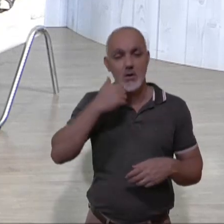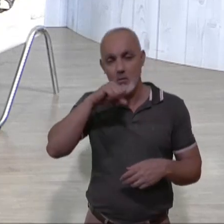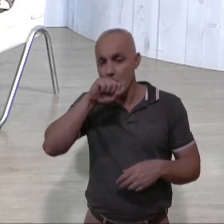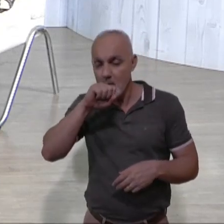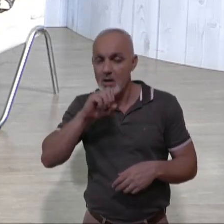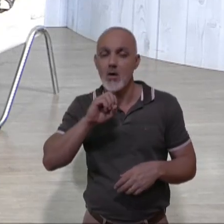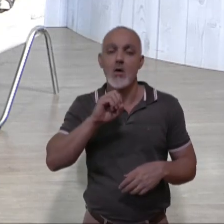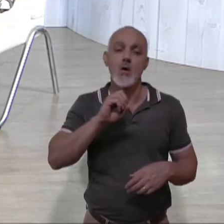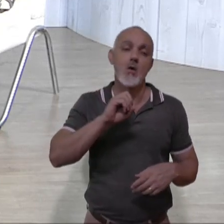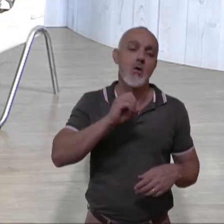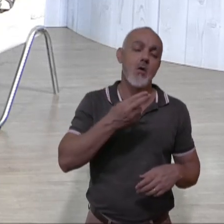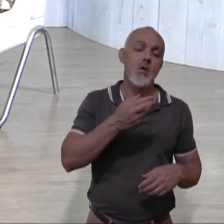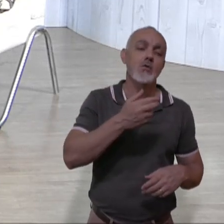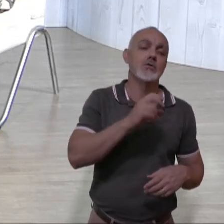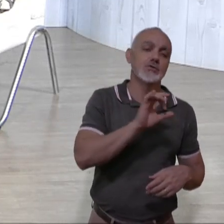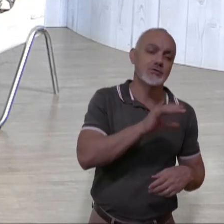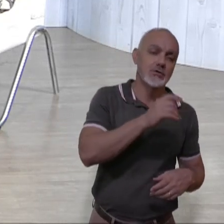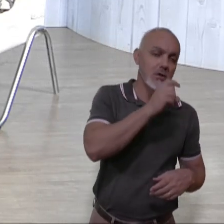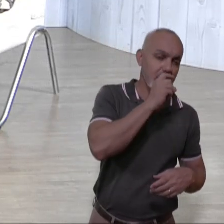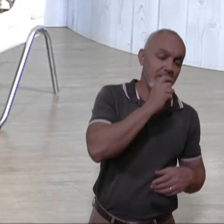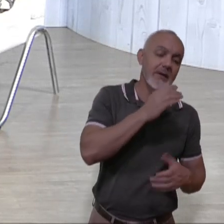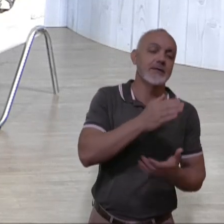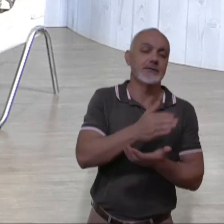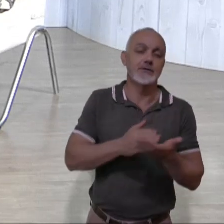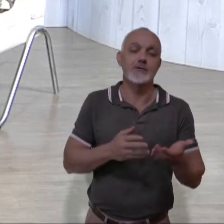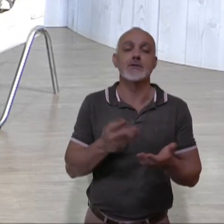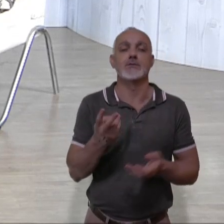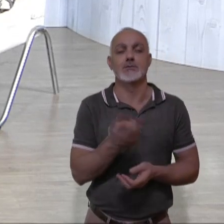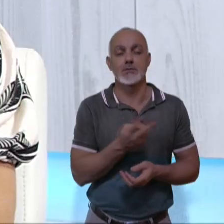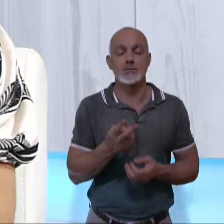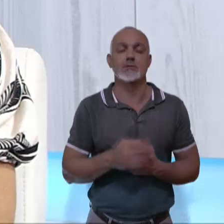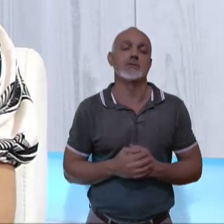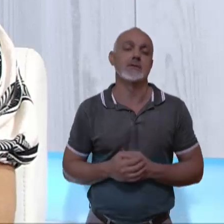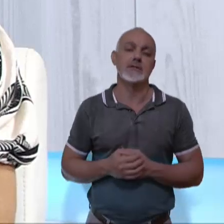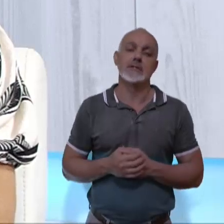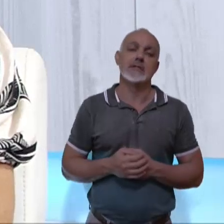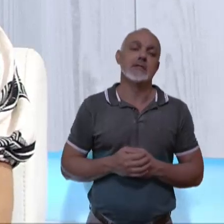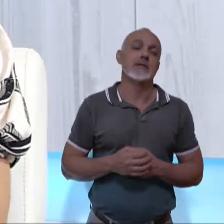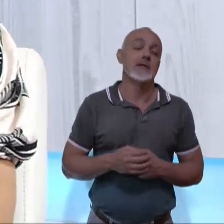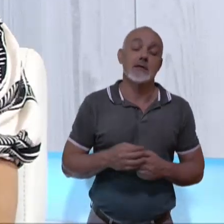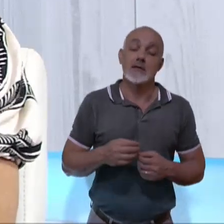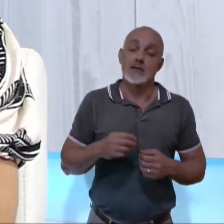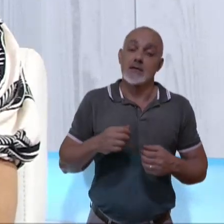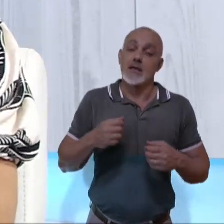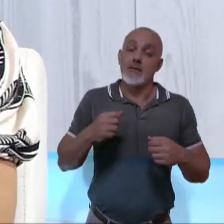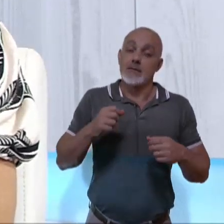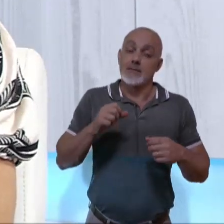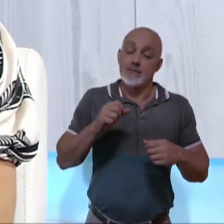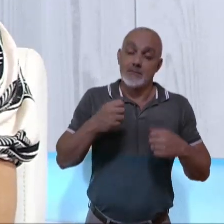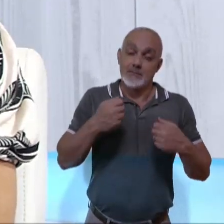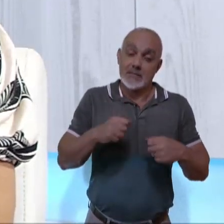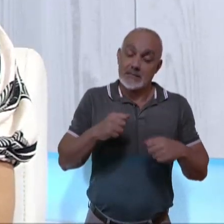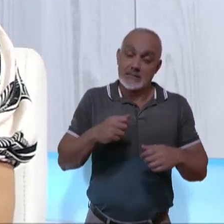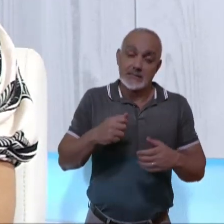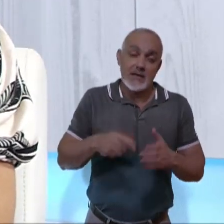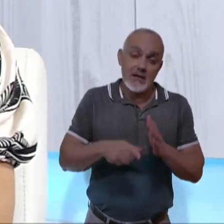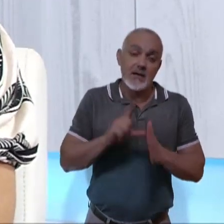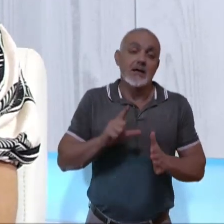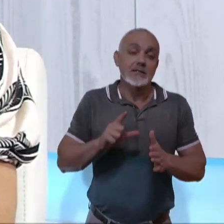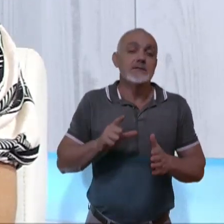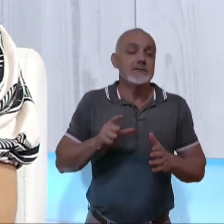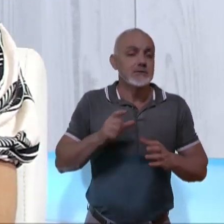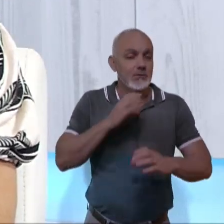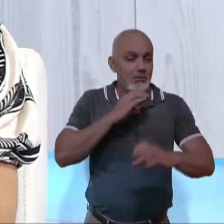totalmente para Ou totalmente para pai. Vai ser dividido aí os dois. É claro que isso aí, para acontecer, deve ter entre os pais uma